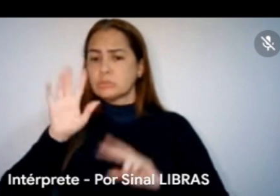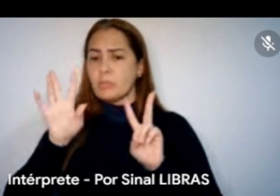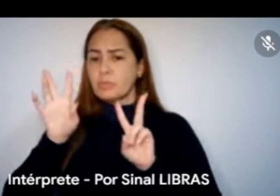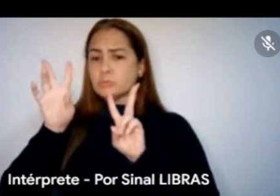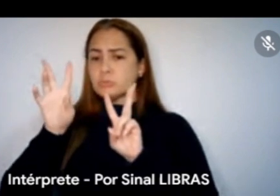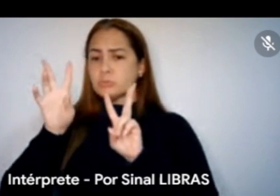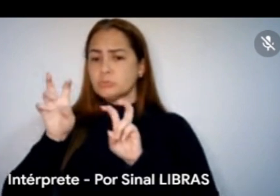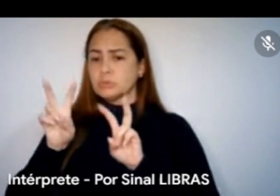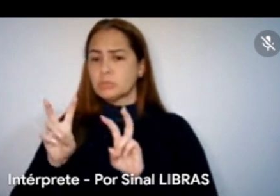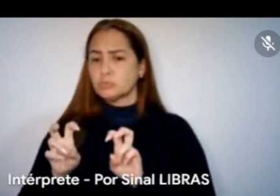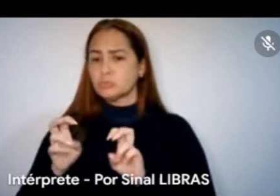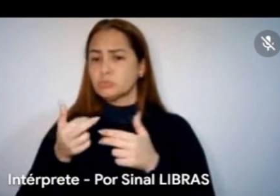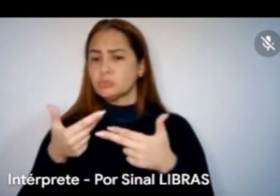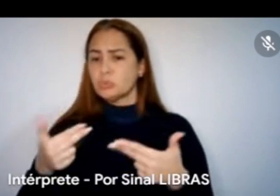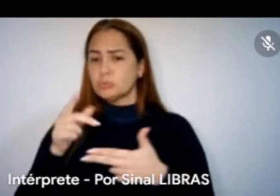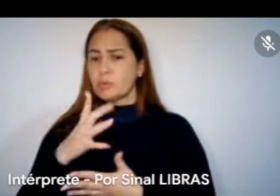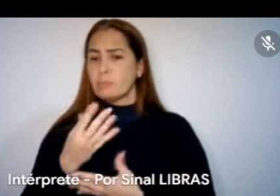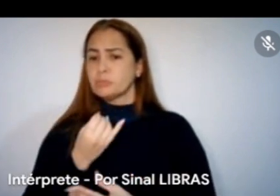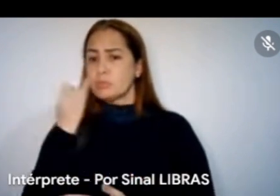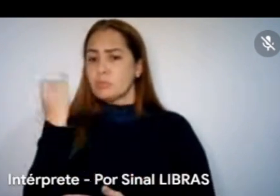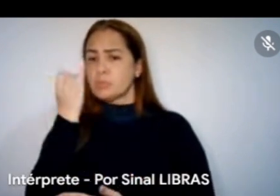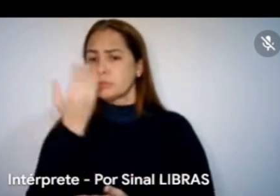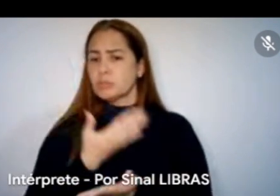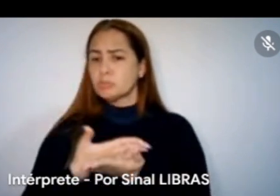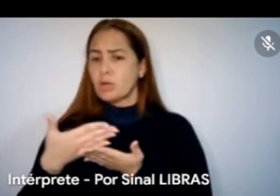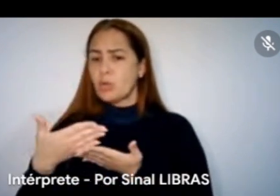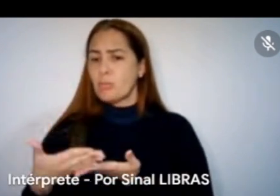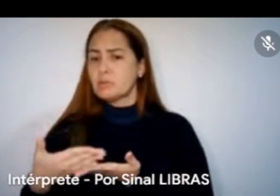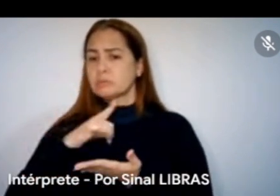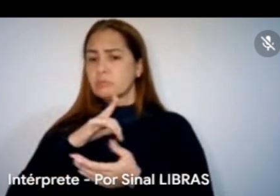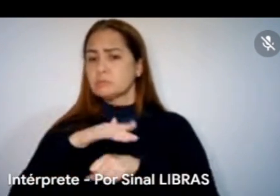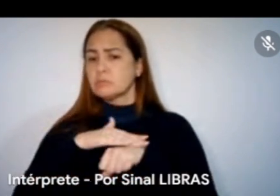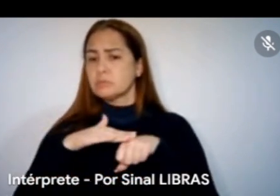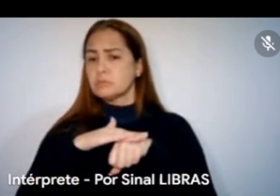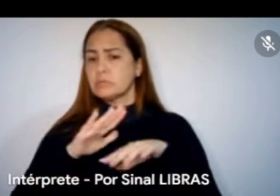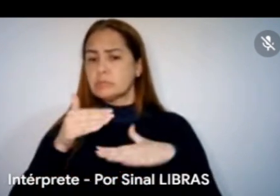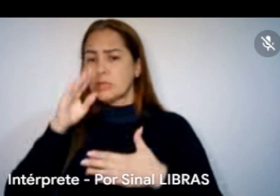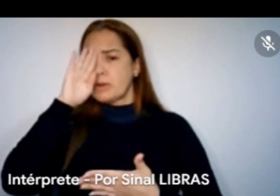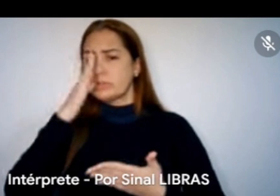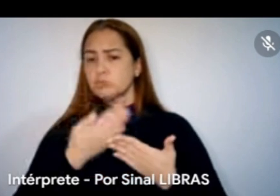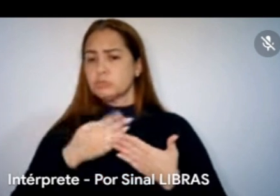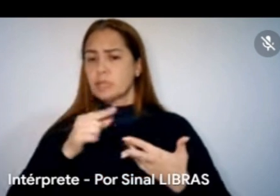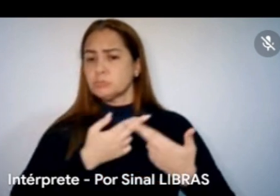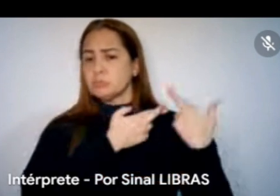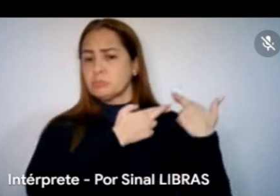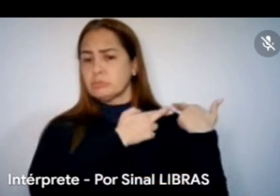muito relevantes para a gente conseguir ter essa discussão. Eu acredito que seja dever do Gabinete de Cultura